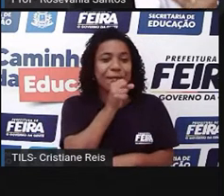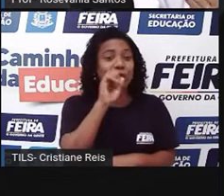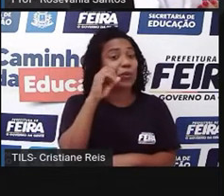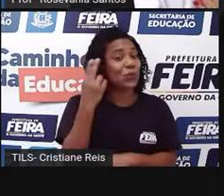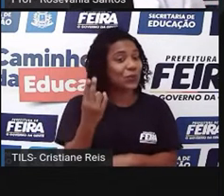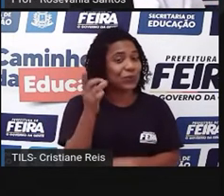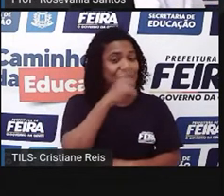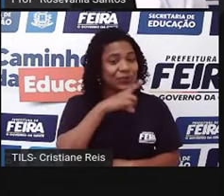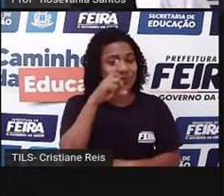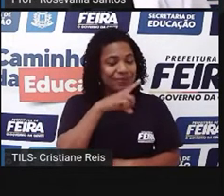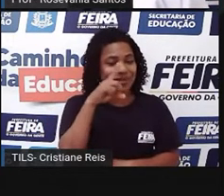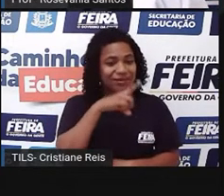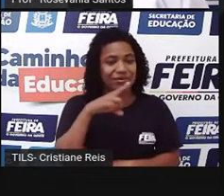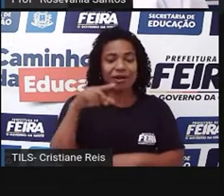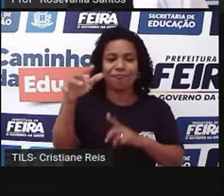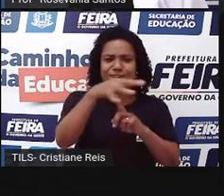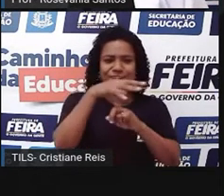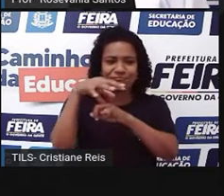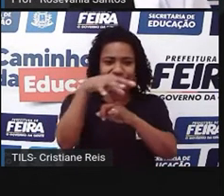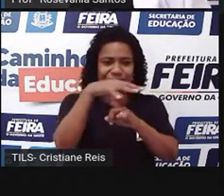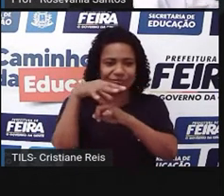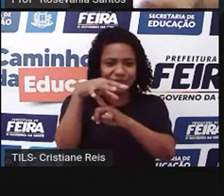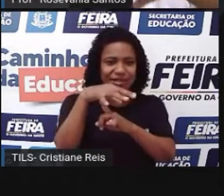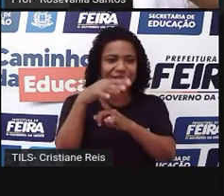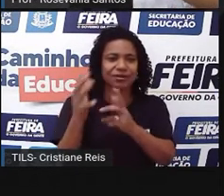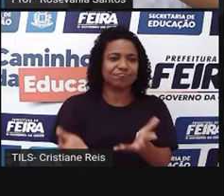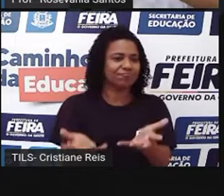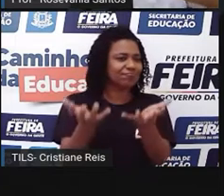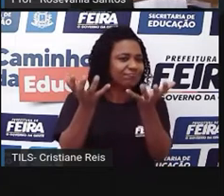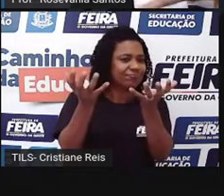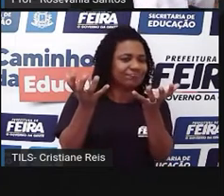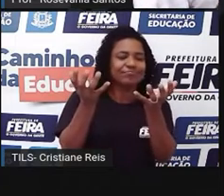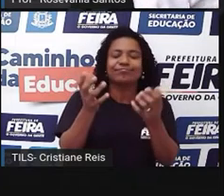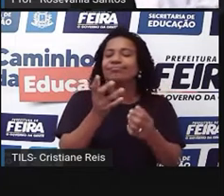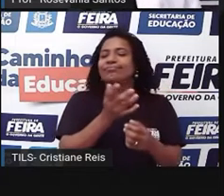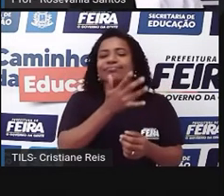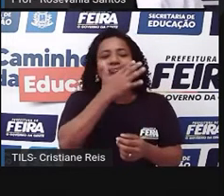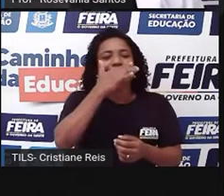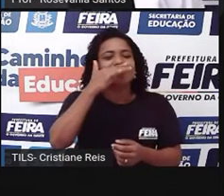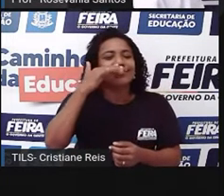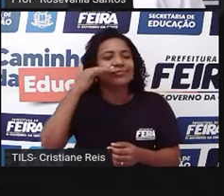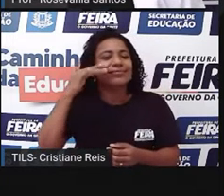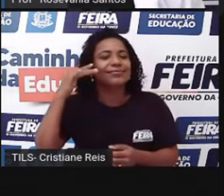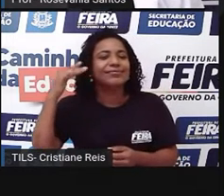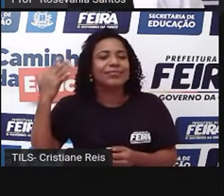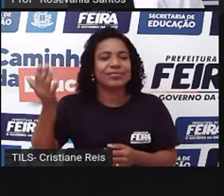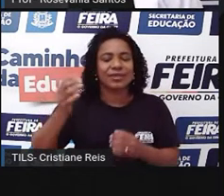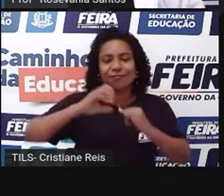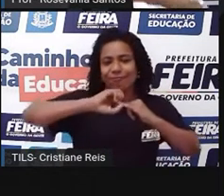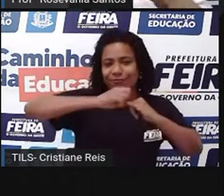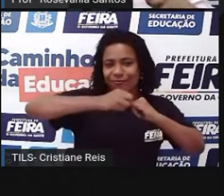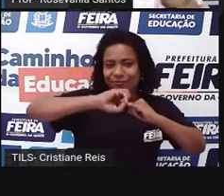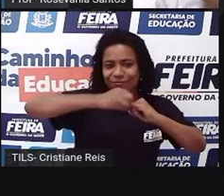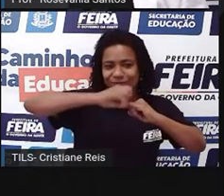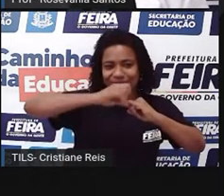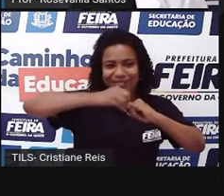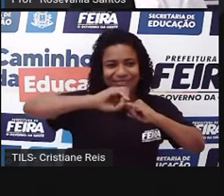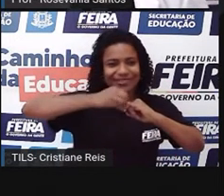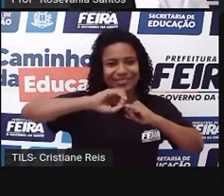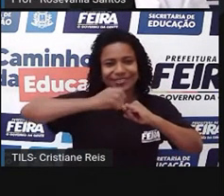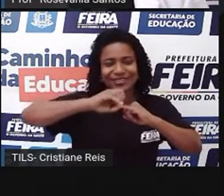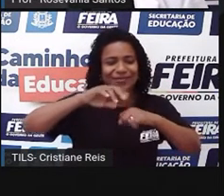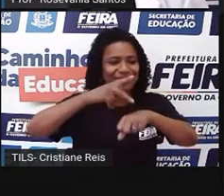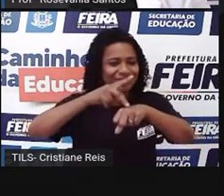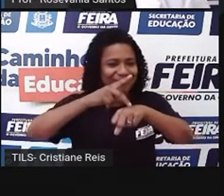domingo, que é o dia mais forte também da feira, você sente aquele cheiro, né, de feijoada ali, tomando conta